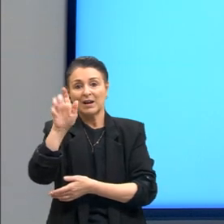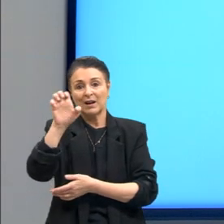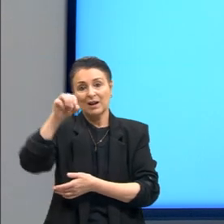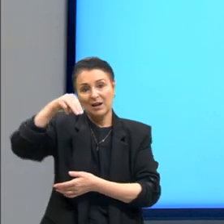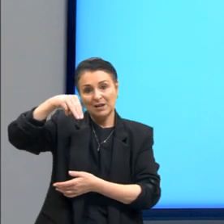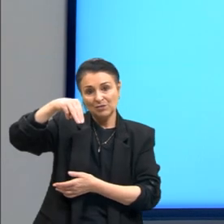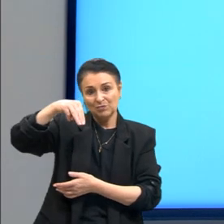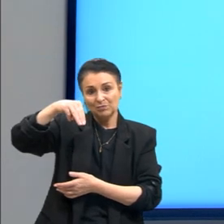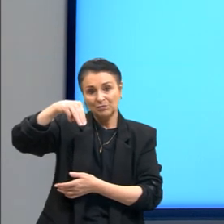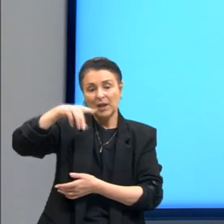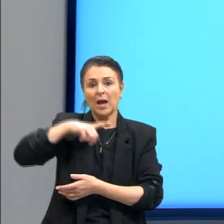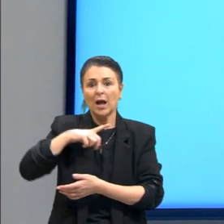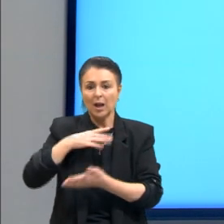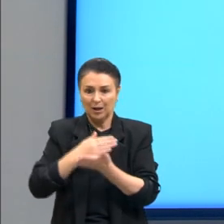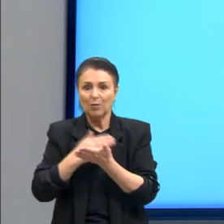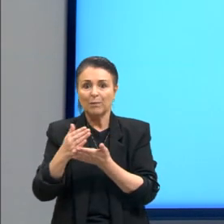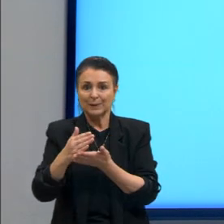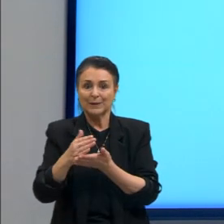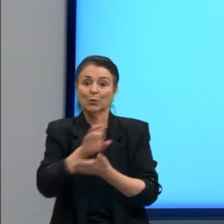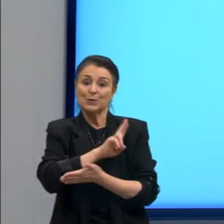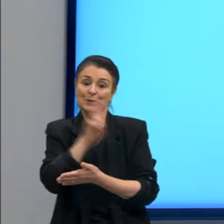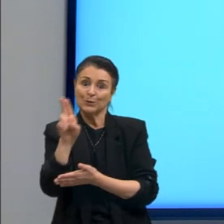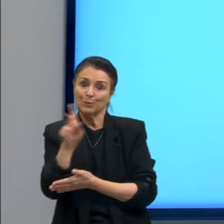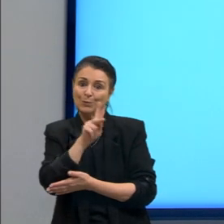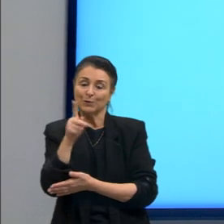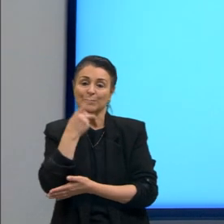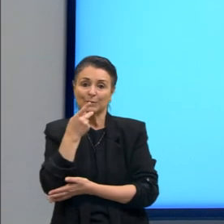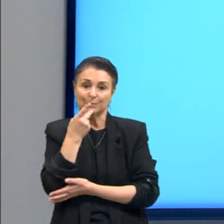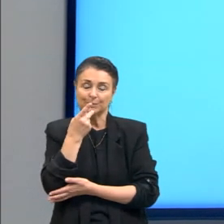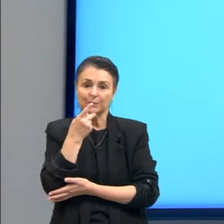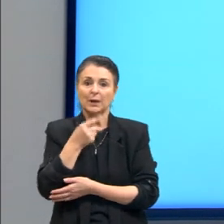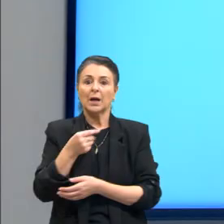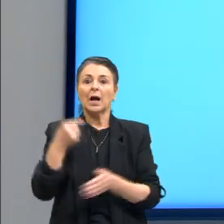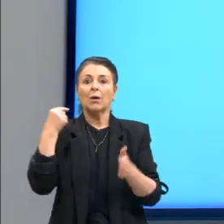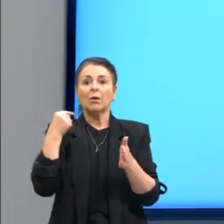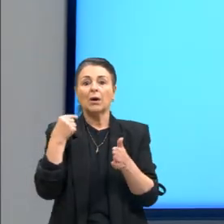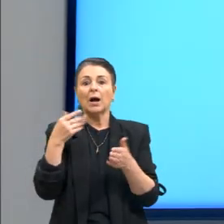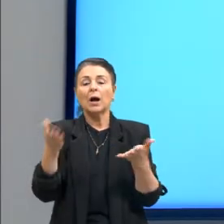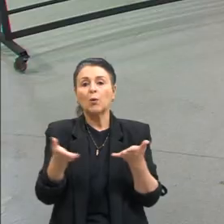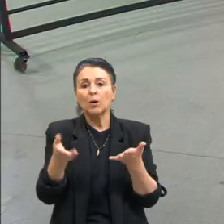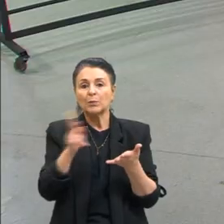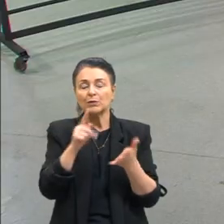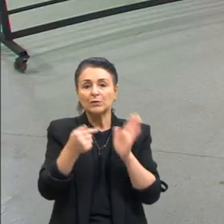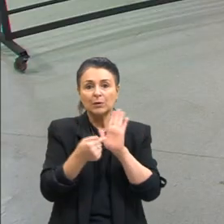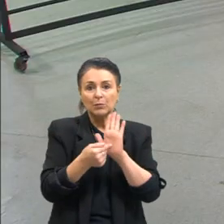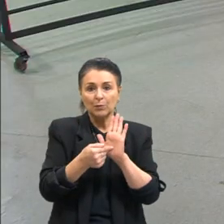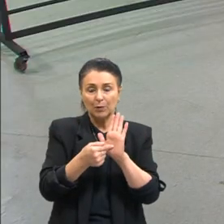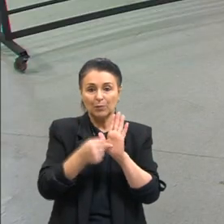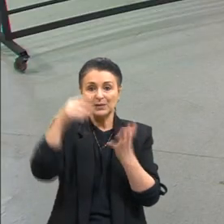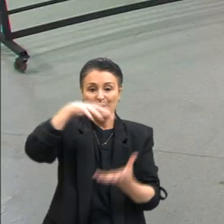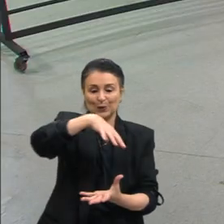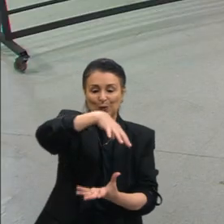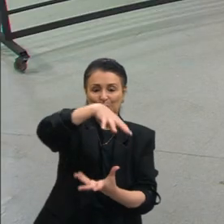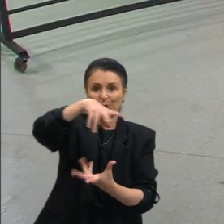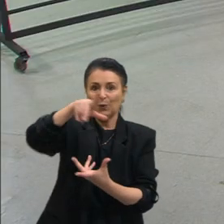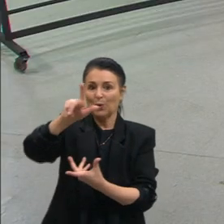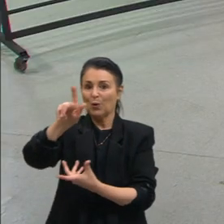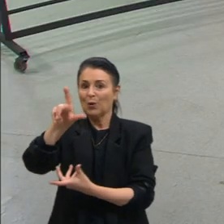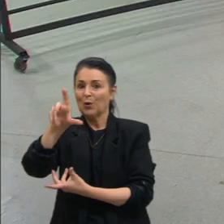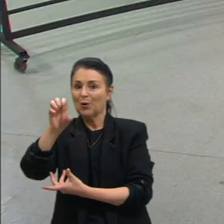formar essa friagem aí, tá, meninos e meninas? E uma questão aqui, agora eu vou mostrar no globo pra vocês, tá?